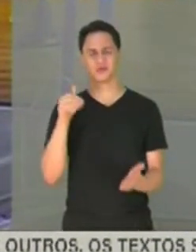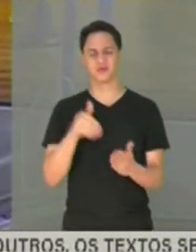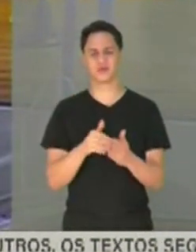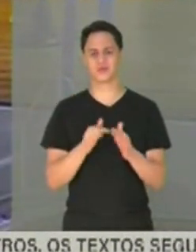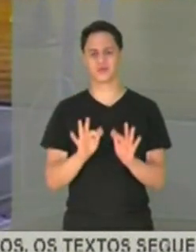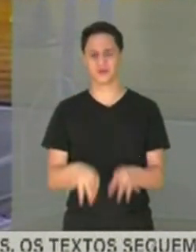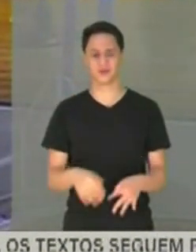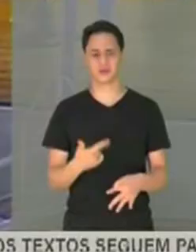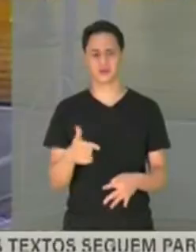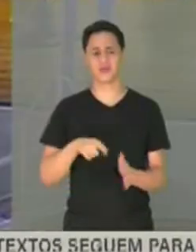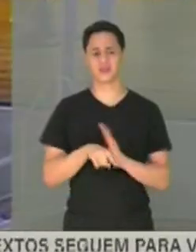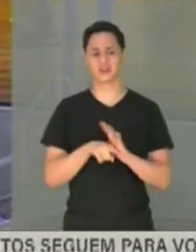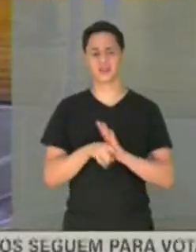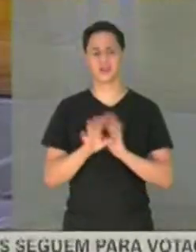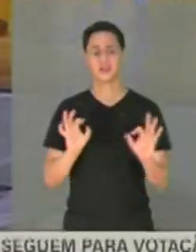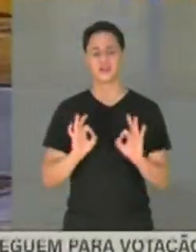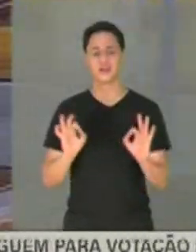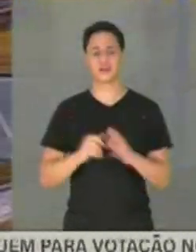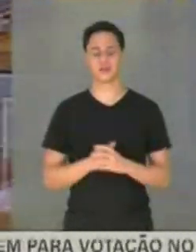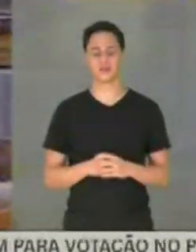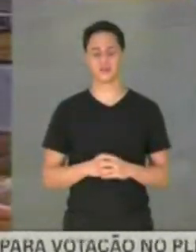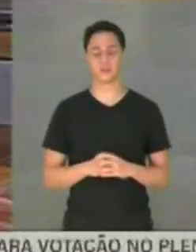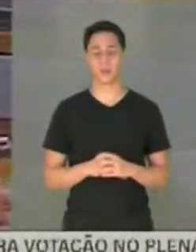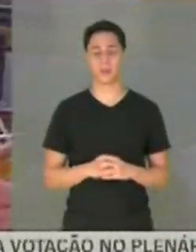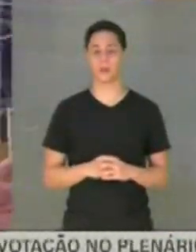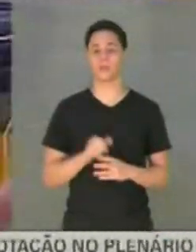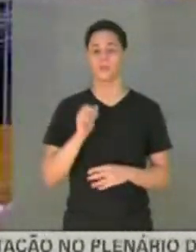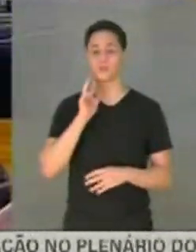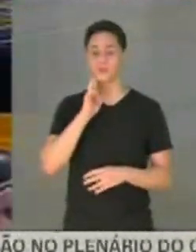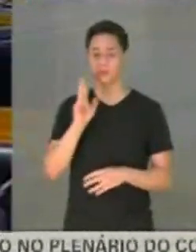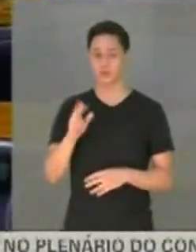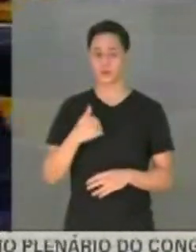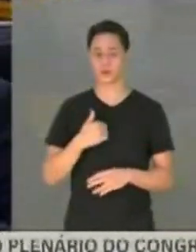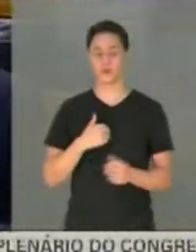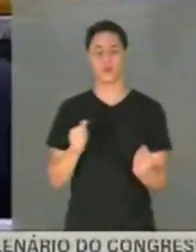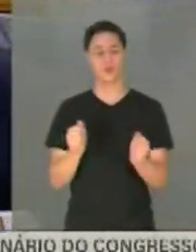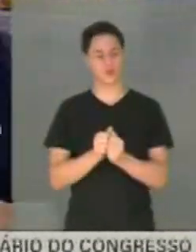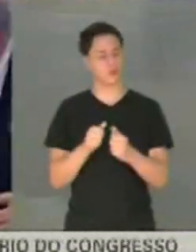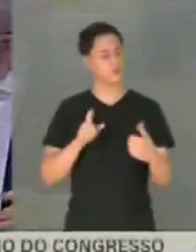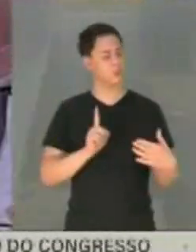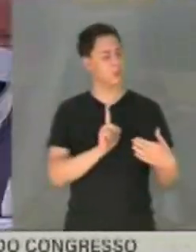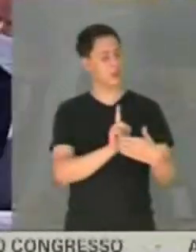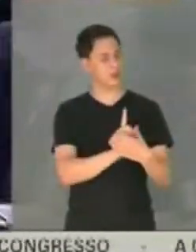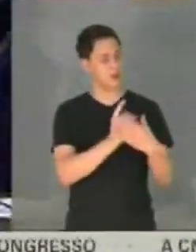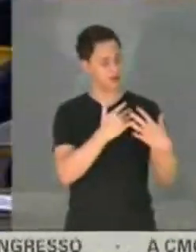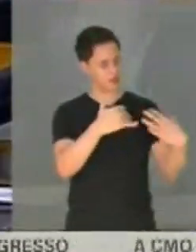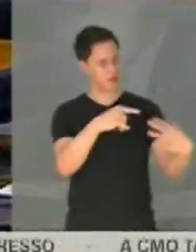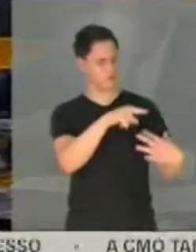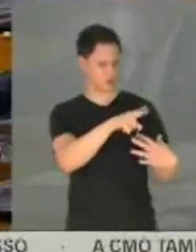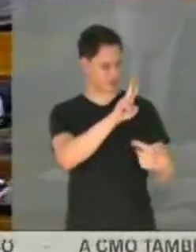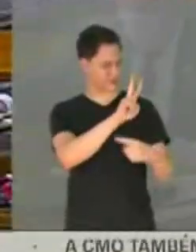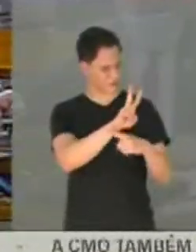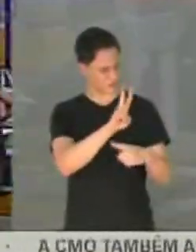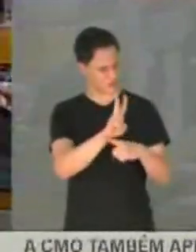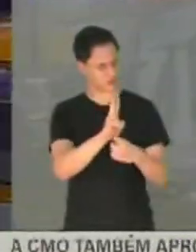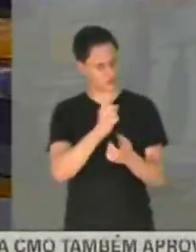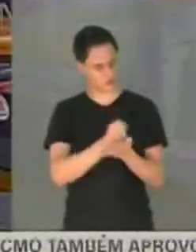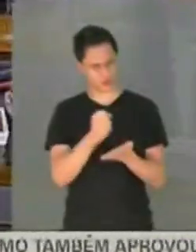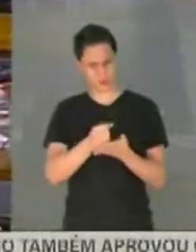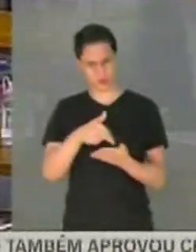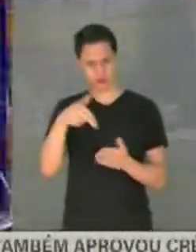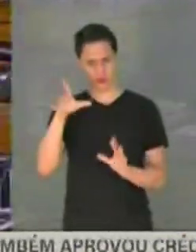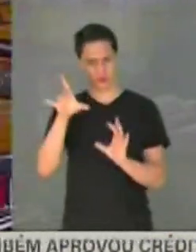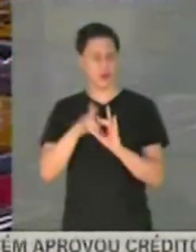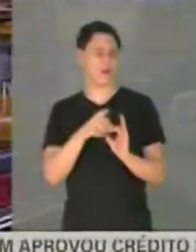Eu estarei no plenário com o senhor, daqui a pouco, eu estarei no plenário com o senhor. O vai defender o consórcio Nordeste? É bom que